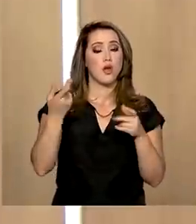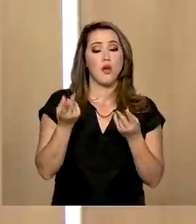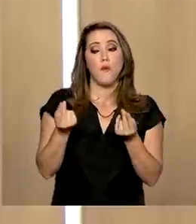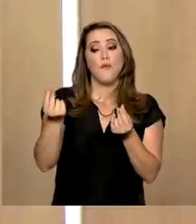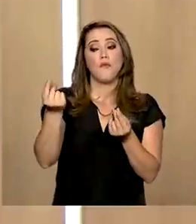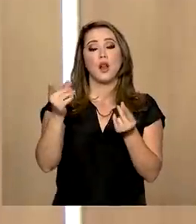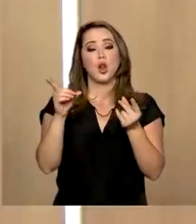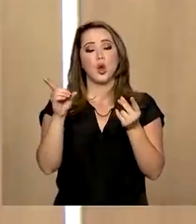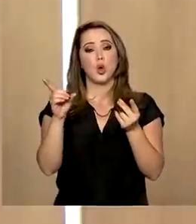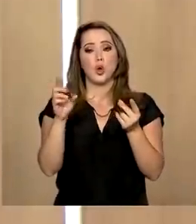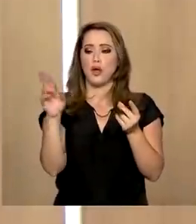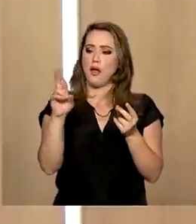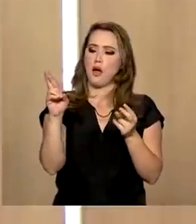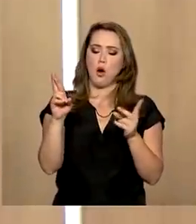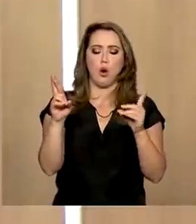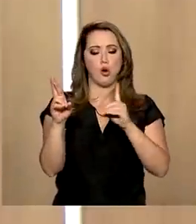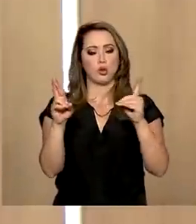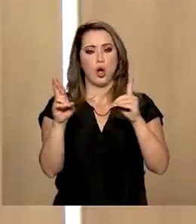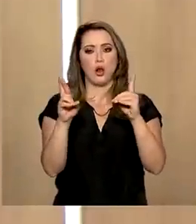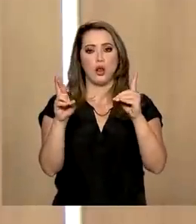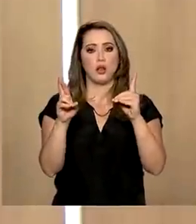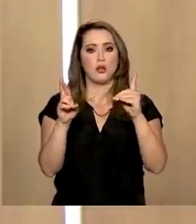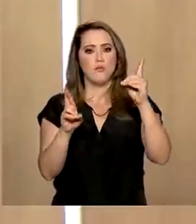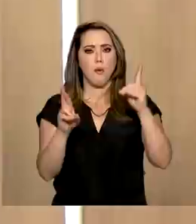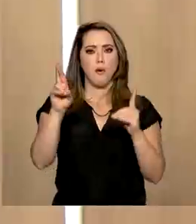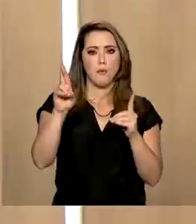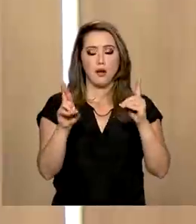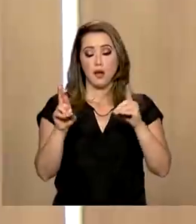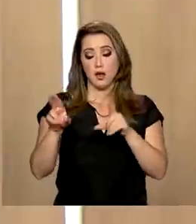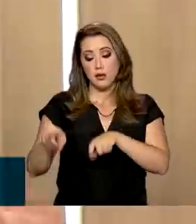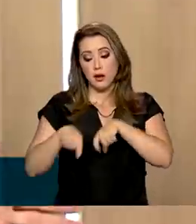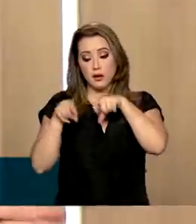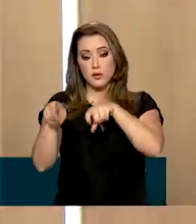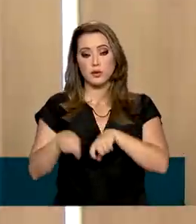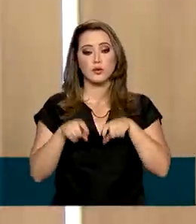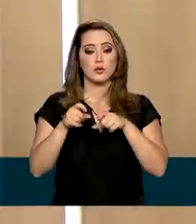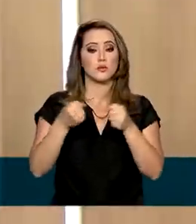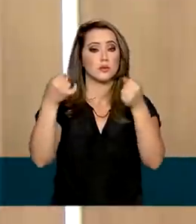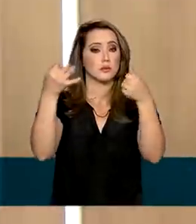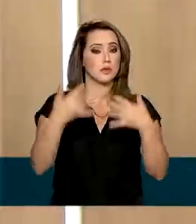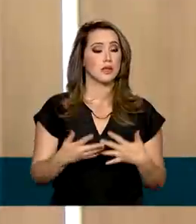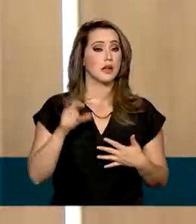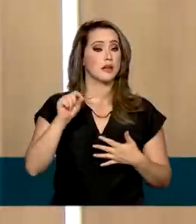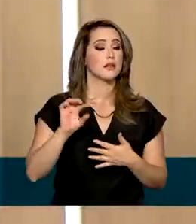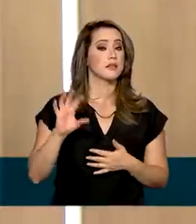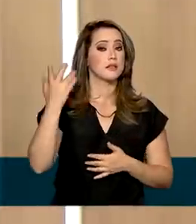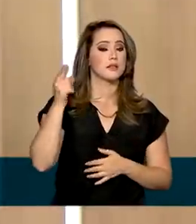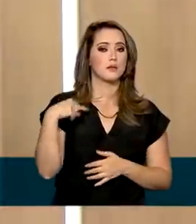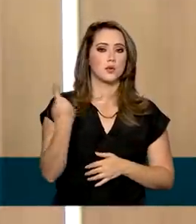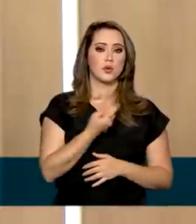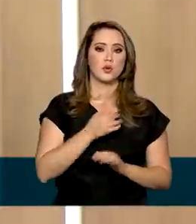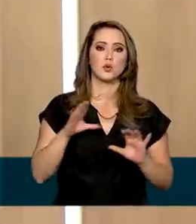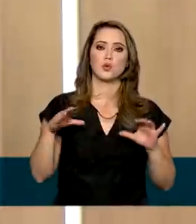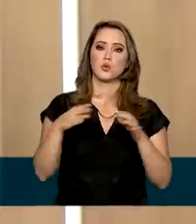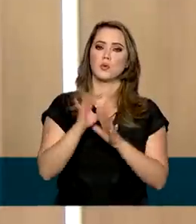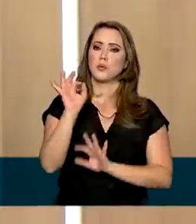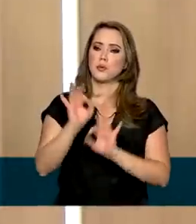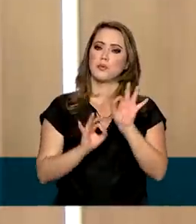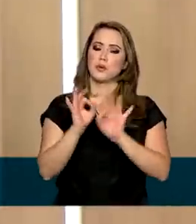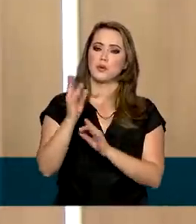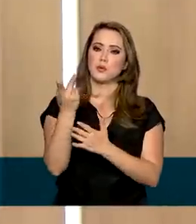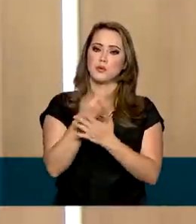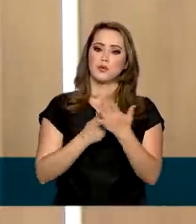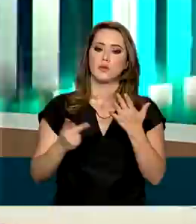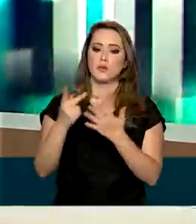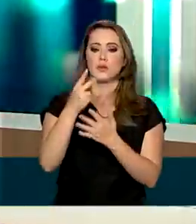agronegócio, com foco no mês de março de 2022. E para falar sobre um tema tão importante, a nossa equipe de produção preparou uma arte para